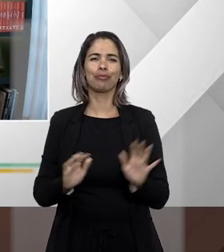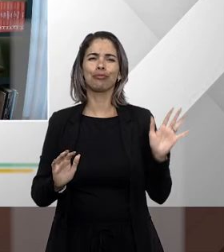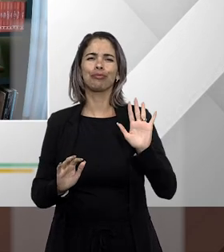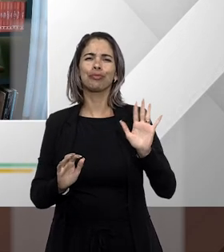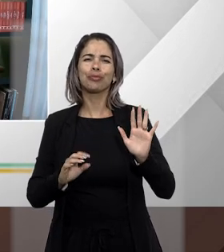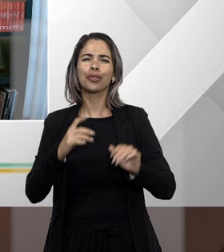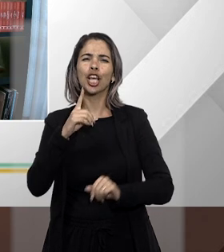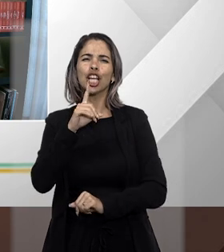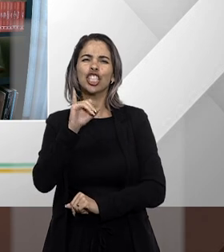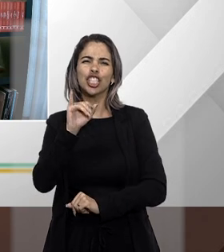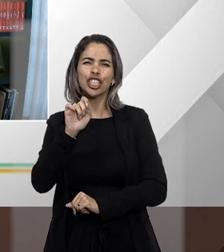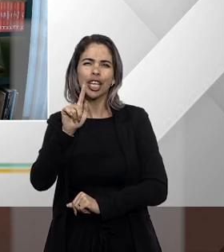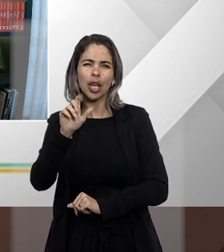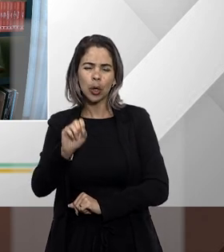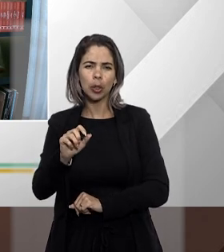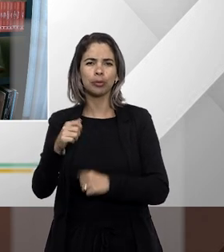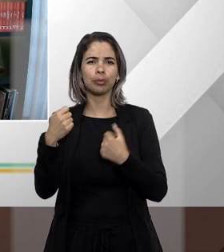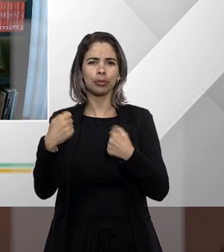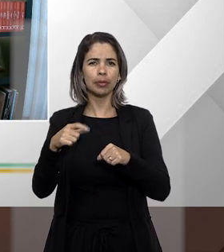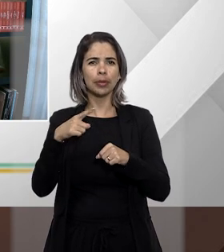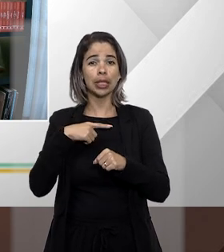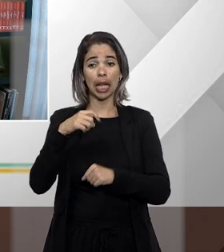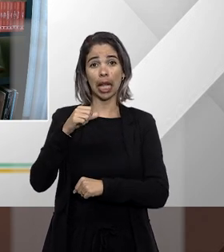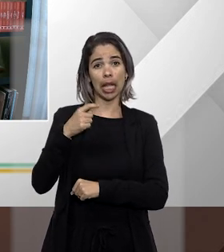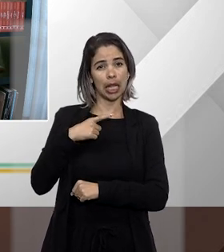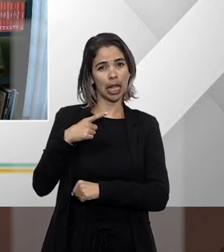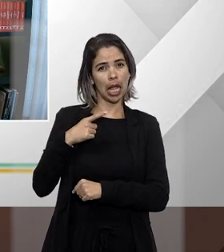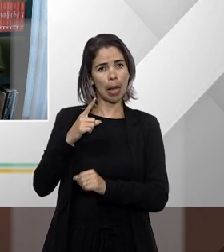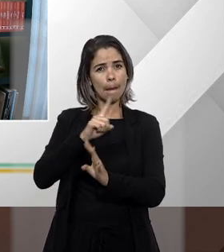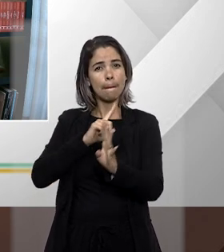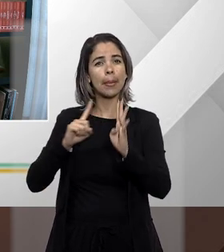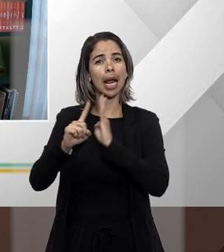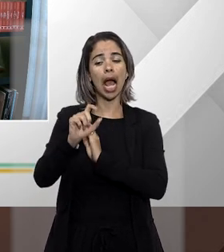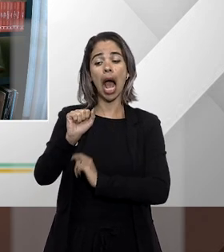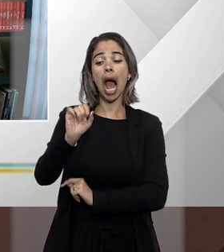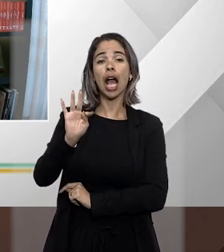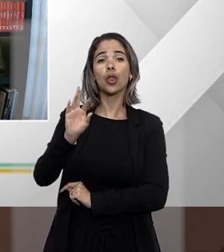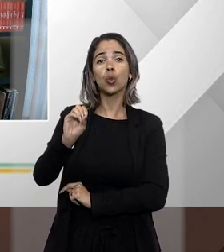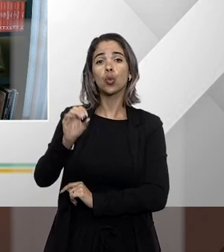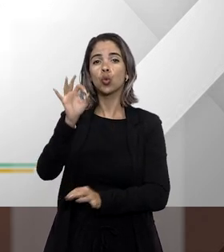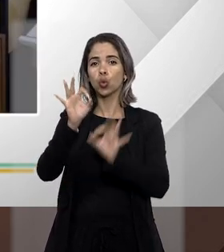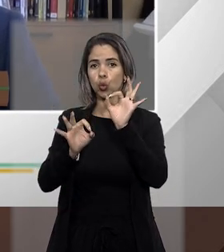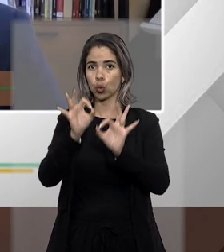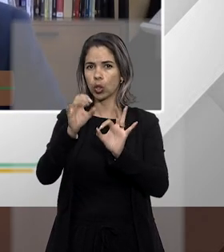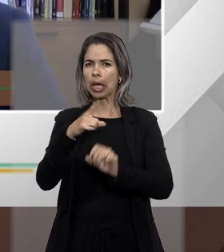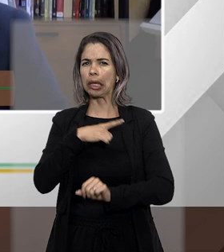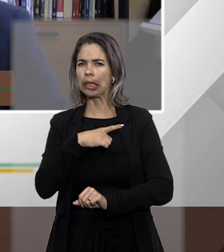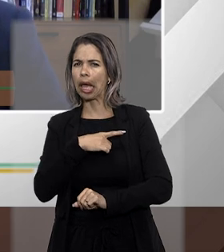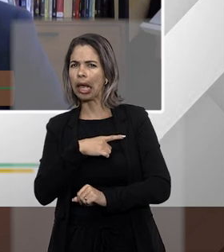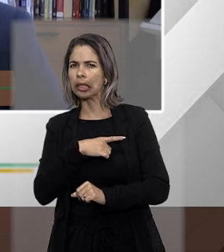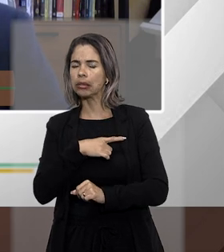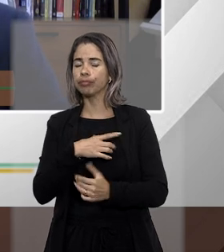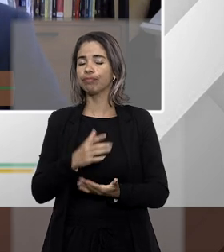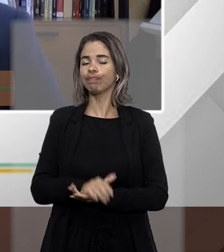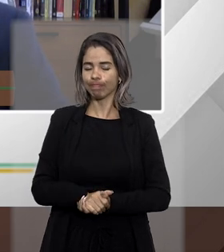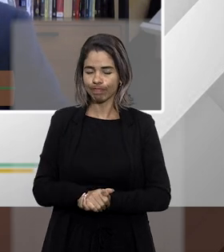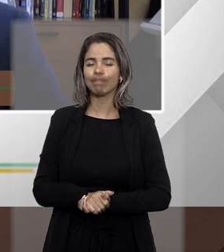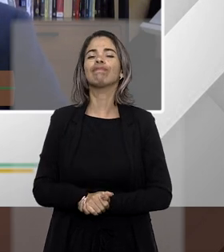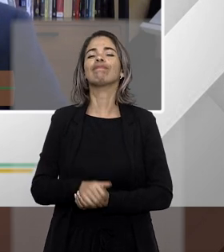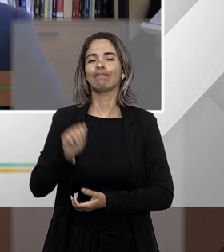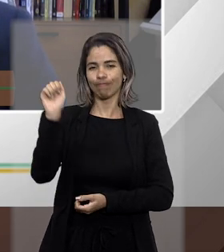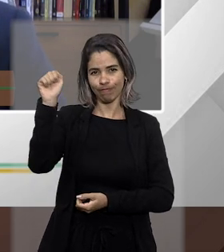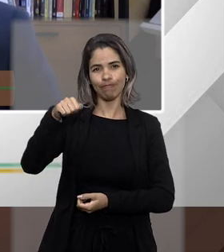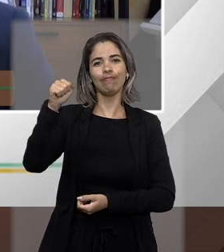judiciais? Sim, sim sem dúvida inclusive até um entendimento já consolidado pelo Superior Tribunal de Justiça